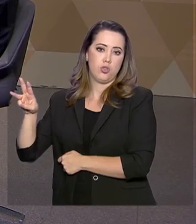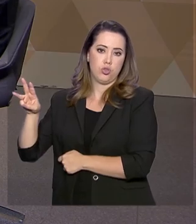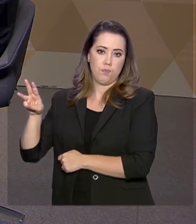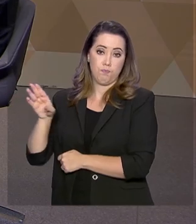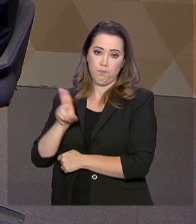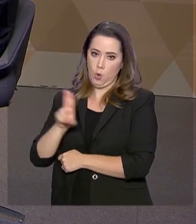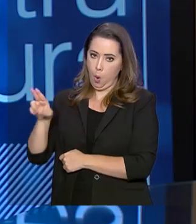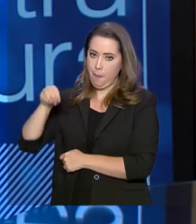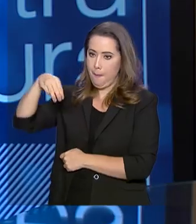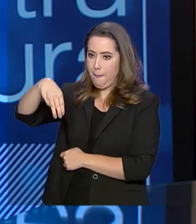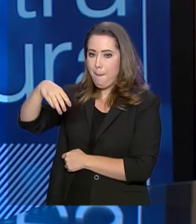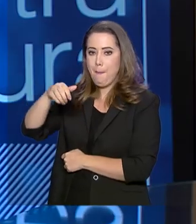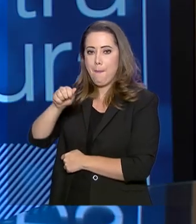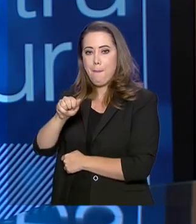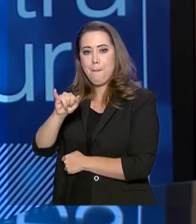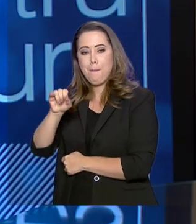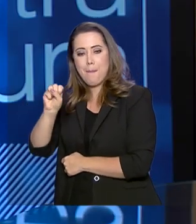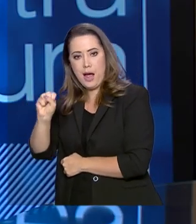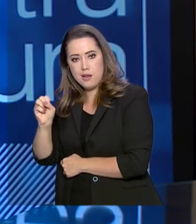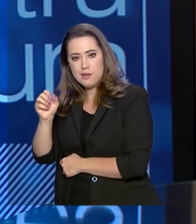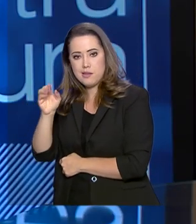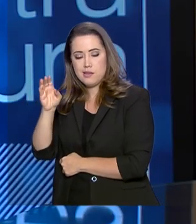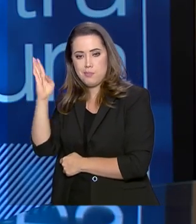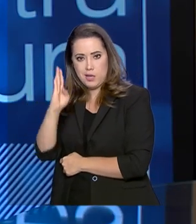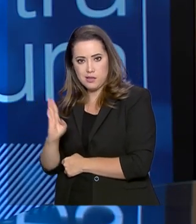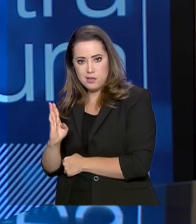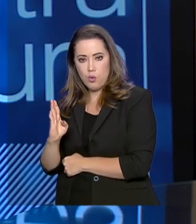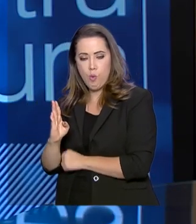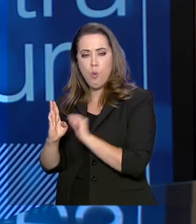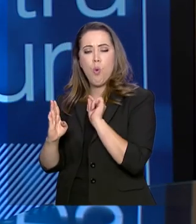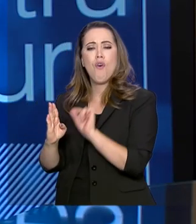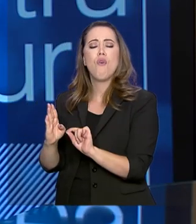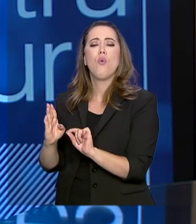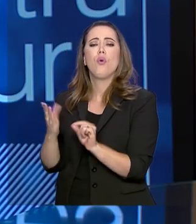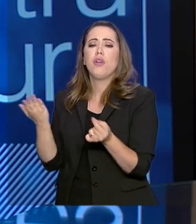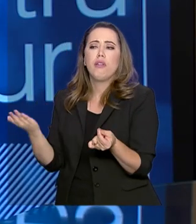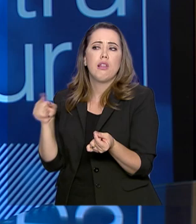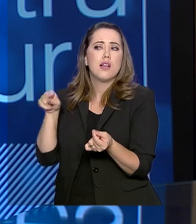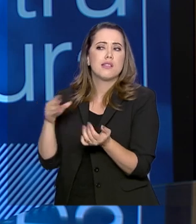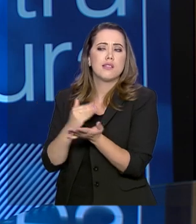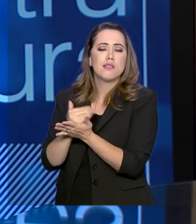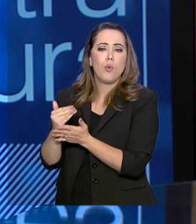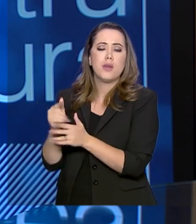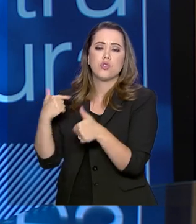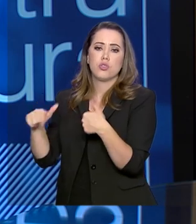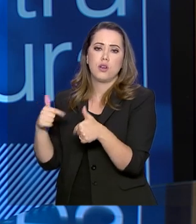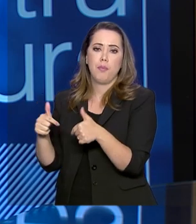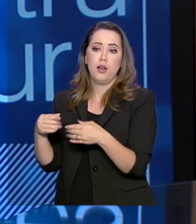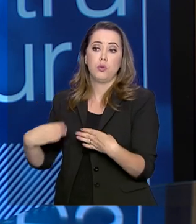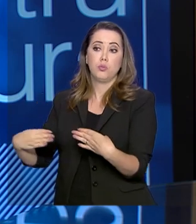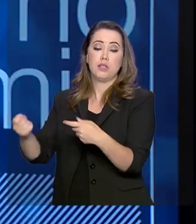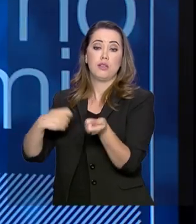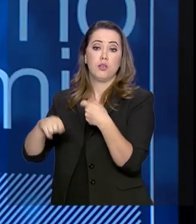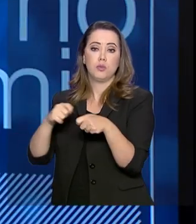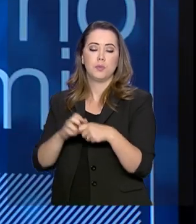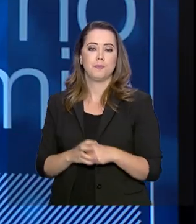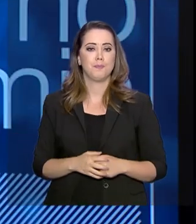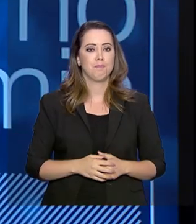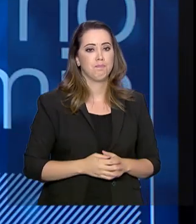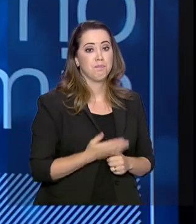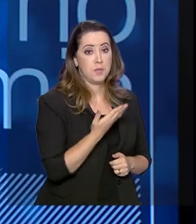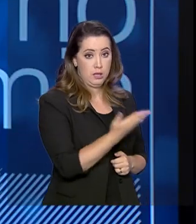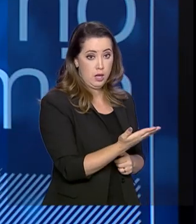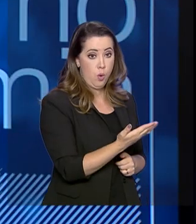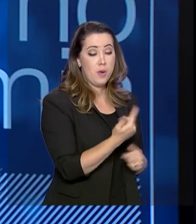Brasil. O o senhor poderia falar sobre essa iniciativa do Ministério da Economia? Essa é uma iniciativa do